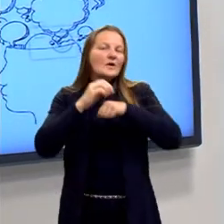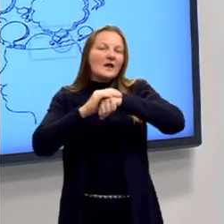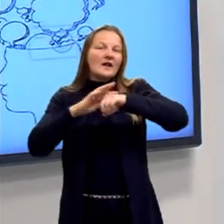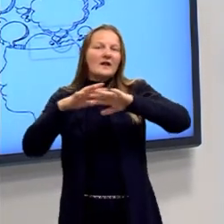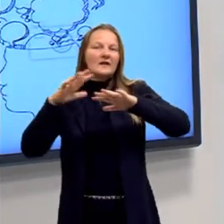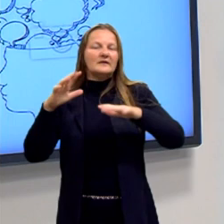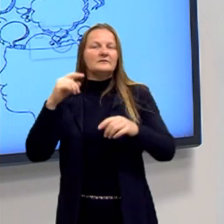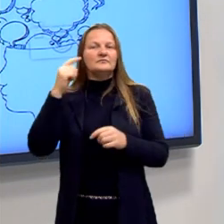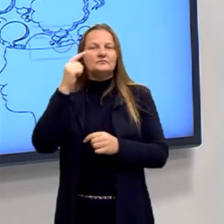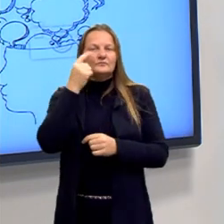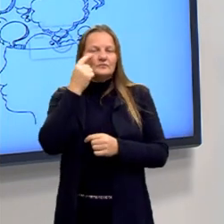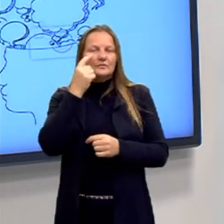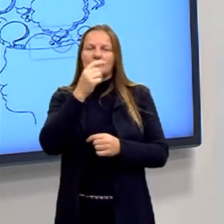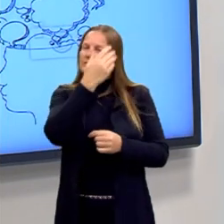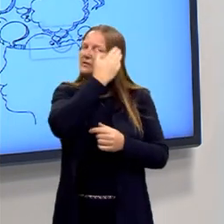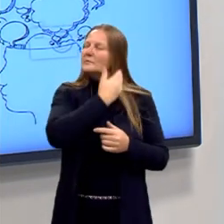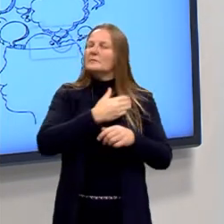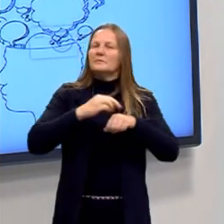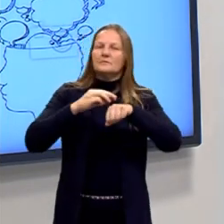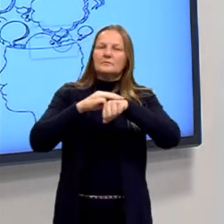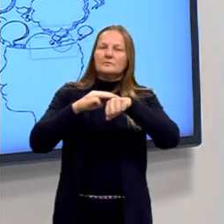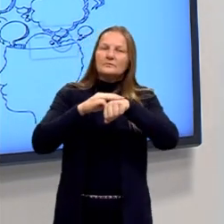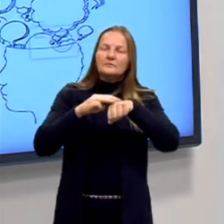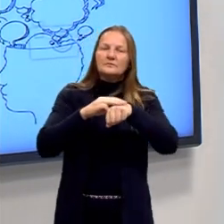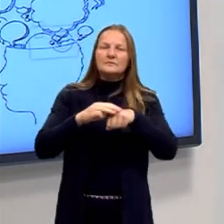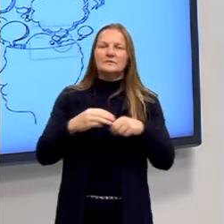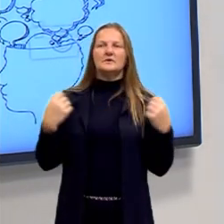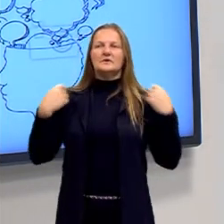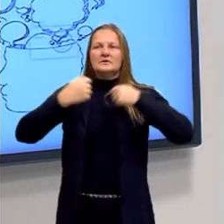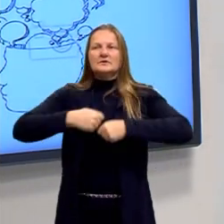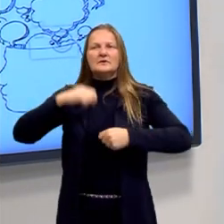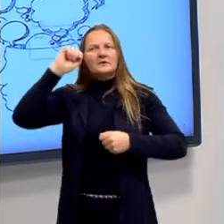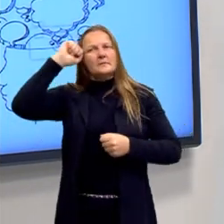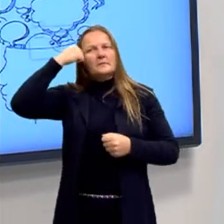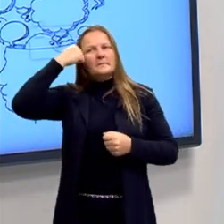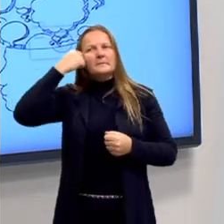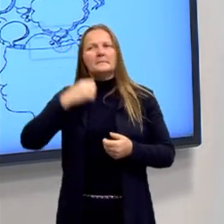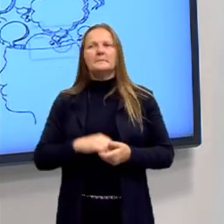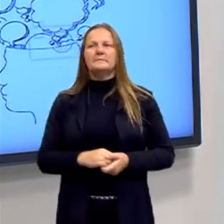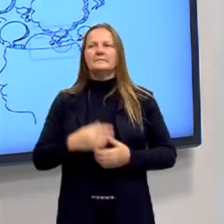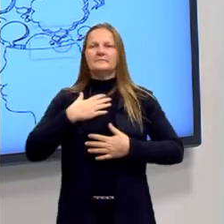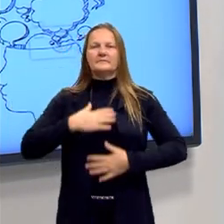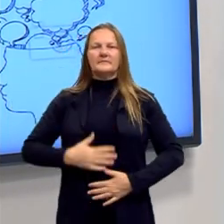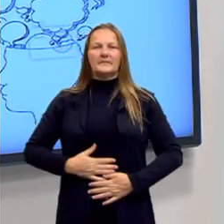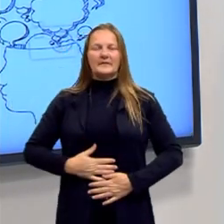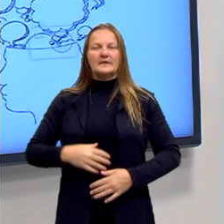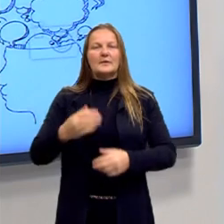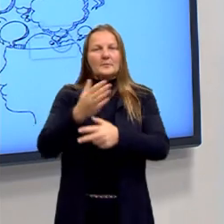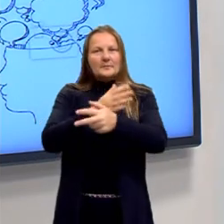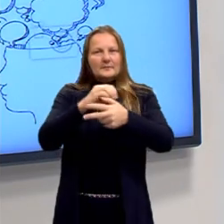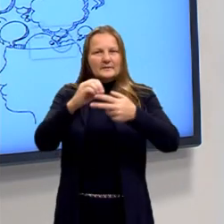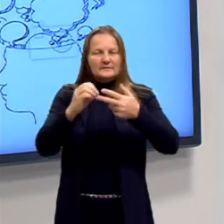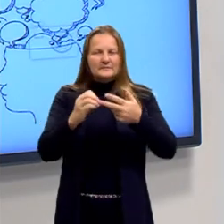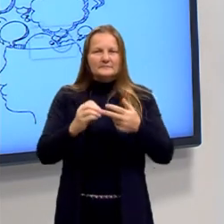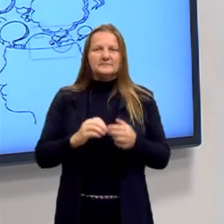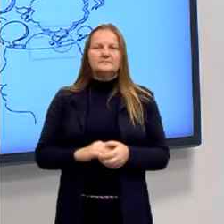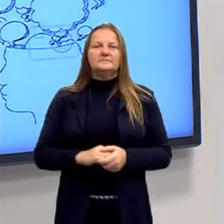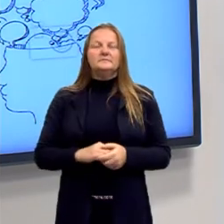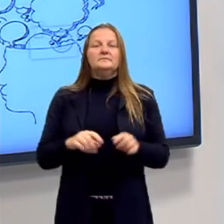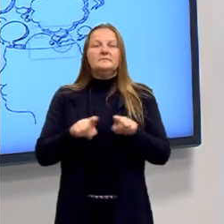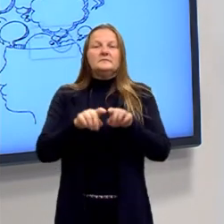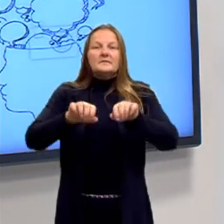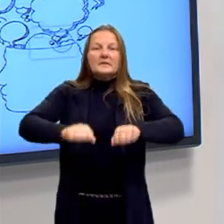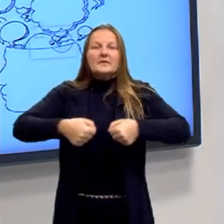castanhos, estou vestindo hoje uma jaqueta preta, a camiseta do pré-ENEM e uma